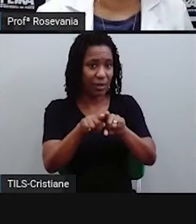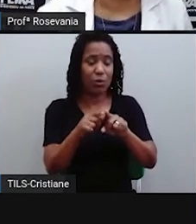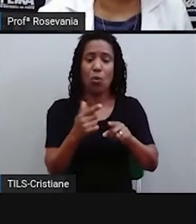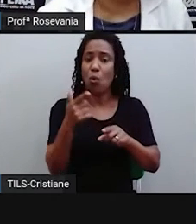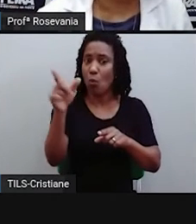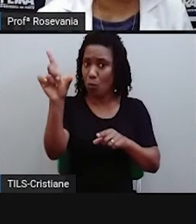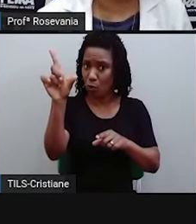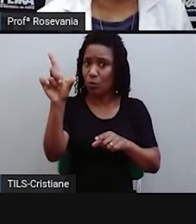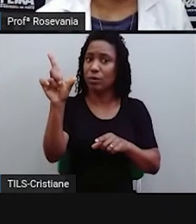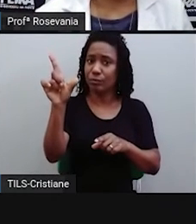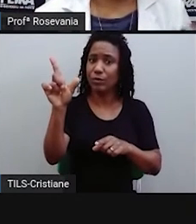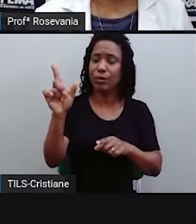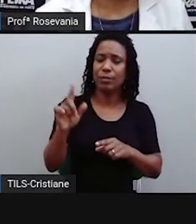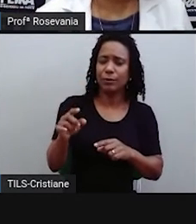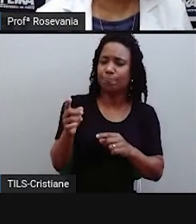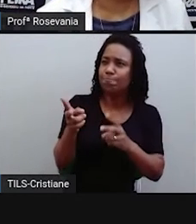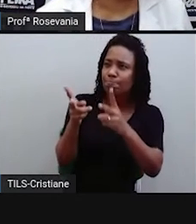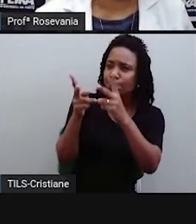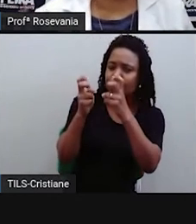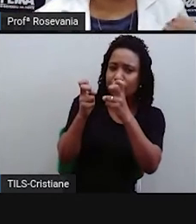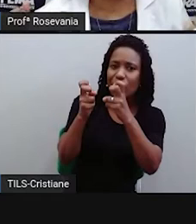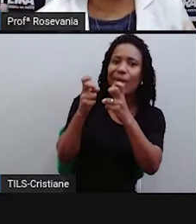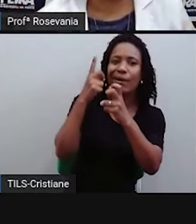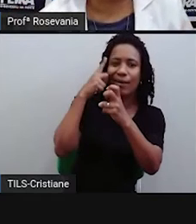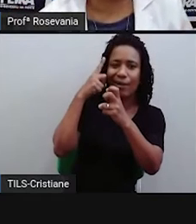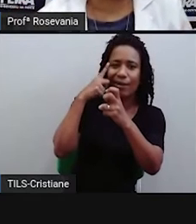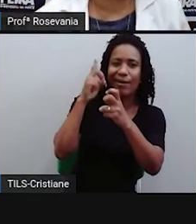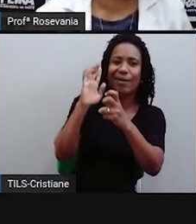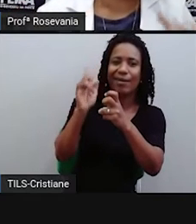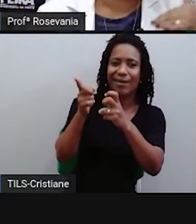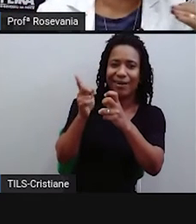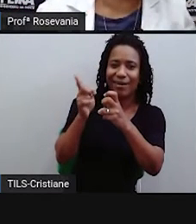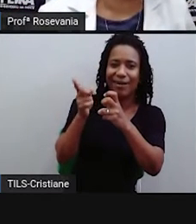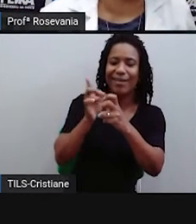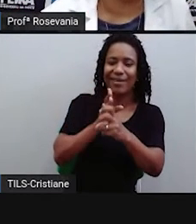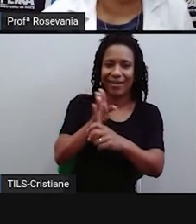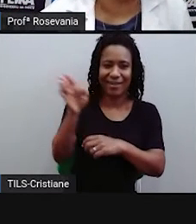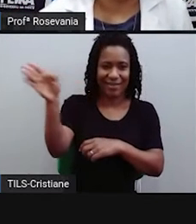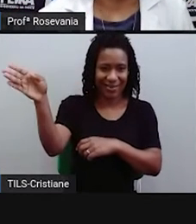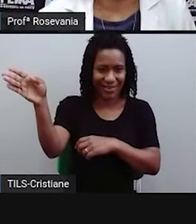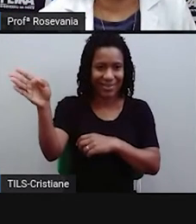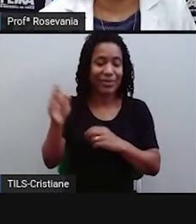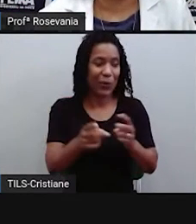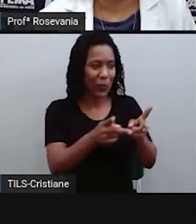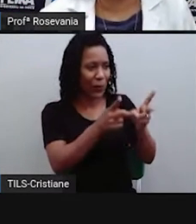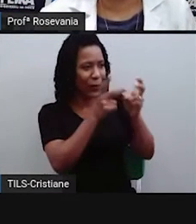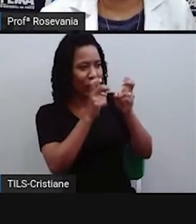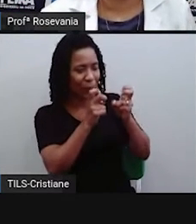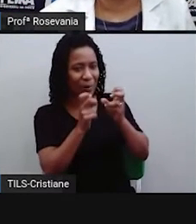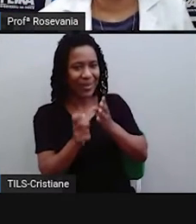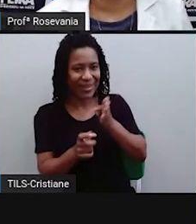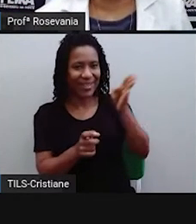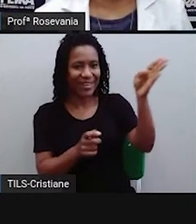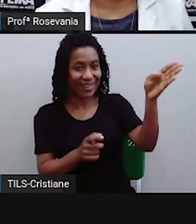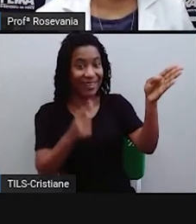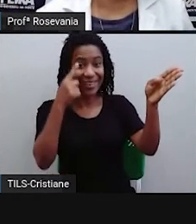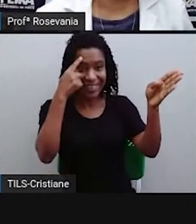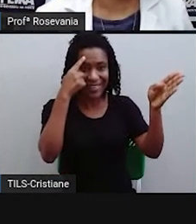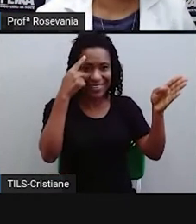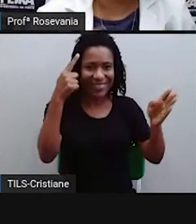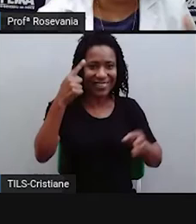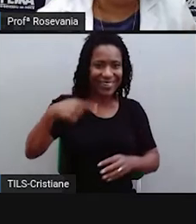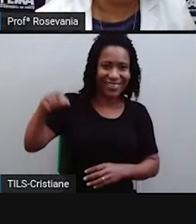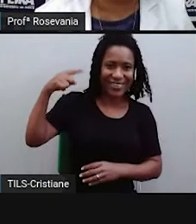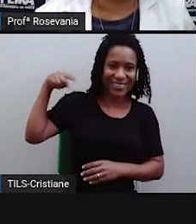dando essa orientação. Essa parte, vocês já estão craques, porque nós já falamos na aula, né? De orientação no espaço. Então,